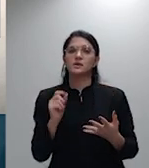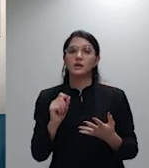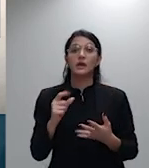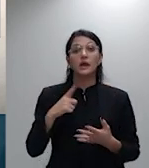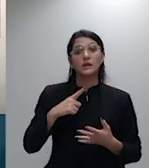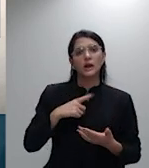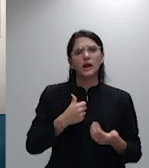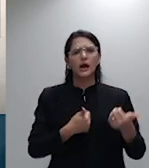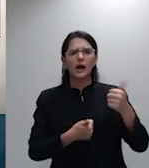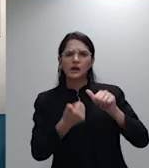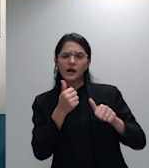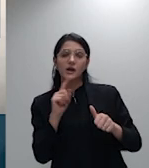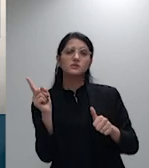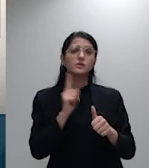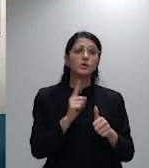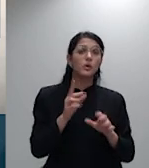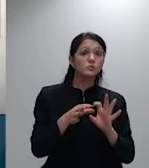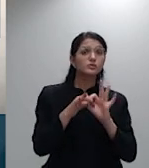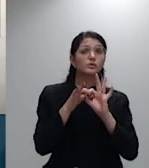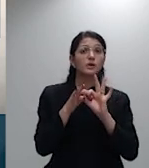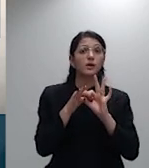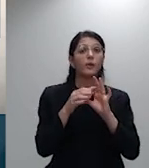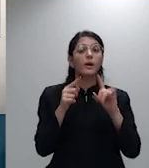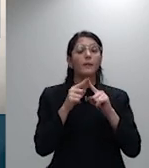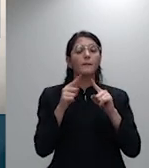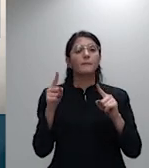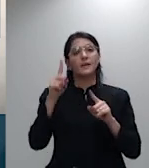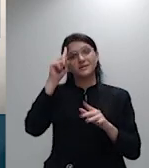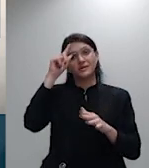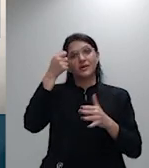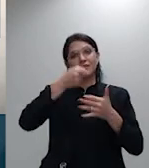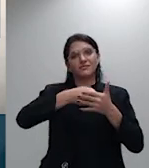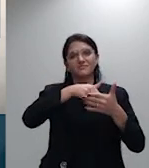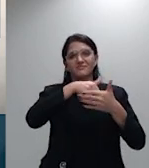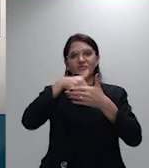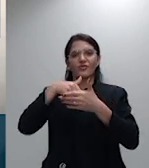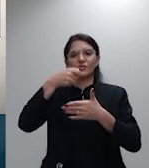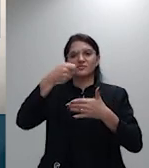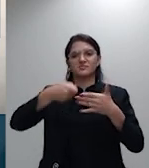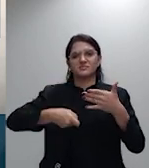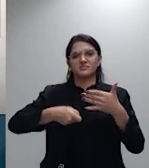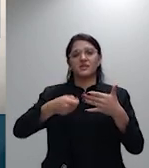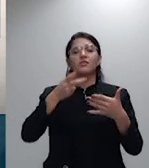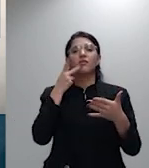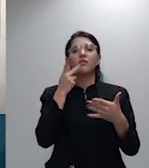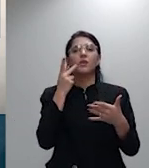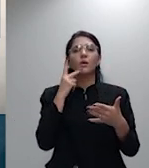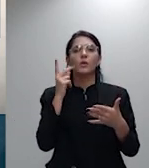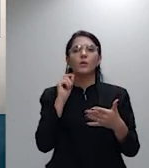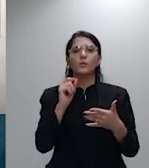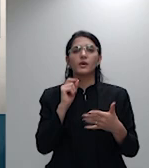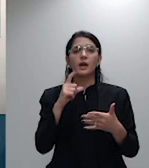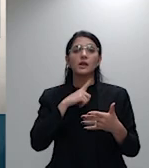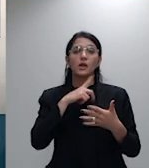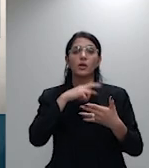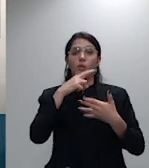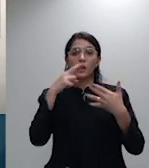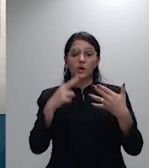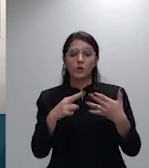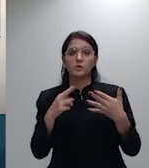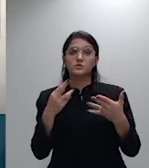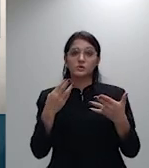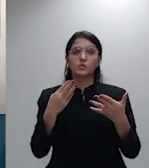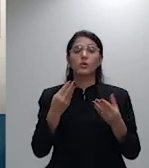acordo recindendo limitou-se a apreciar o mérito daquele recurso qual seja a existência ou não de lito